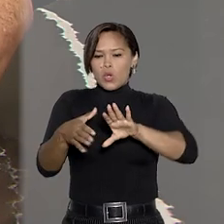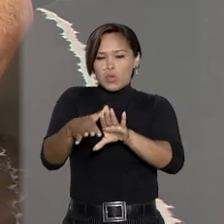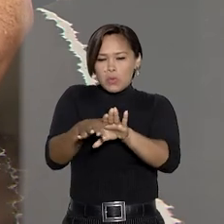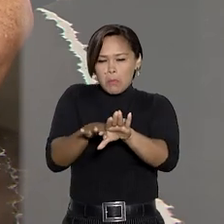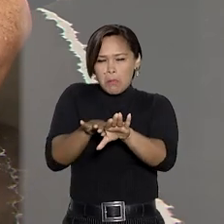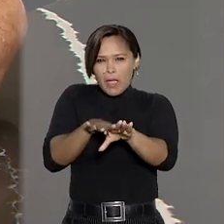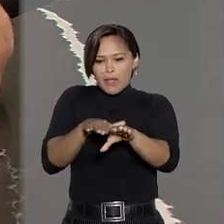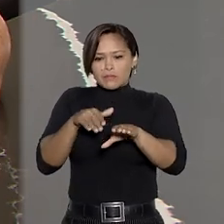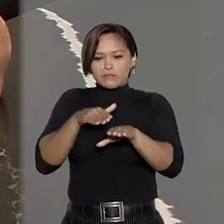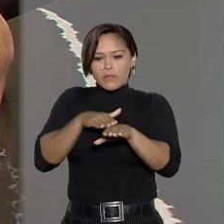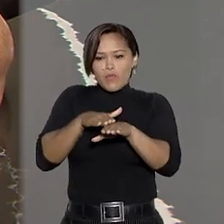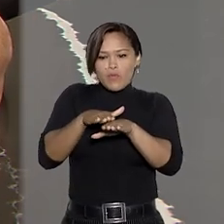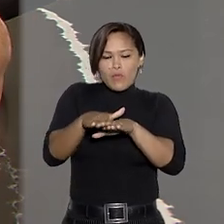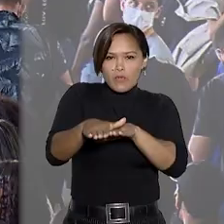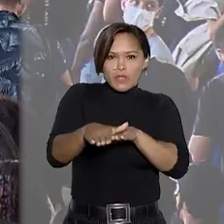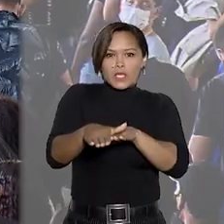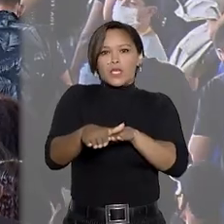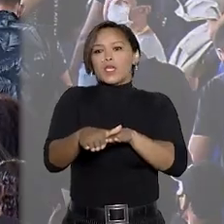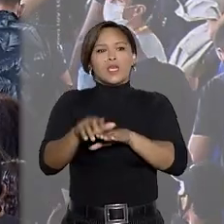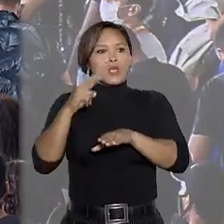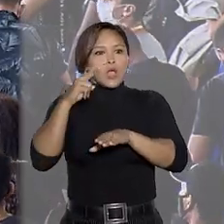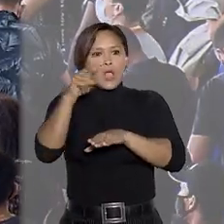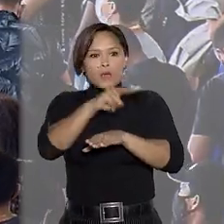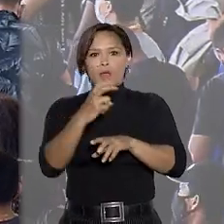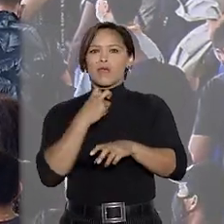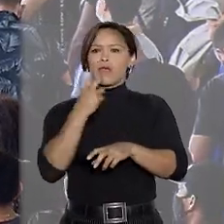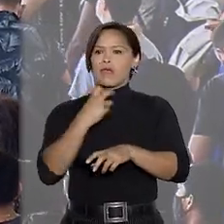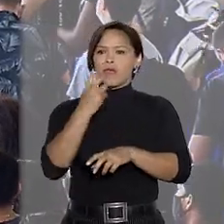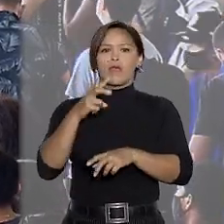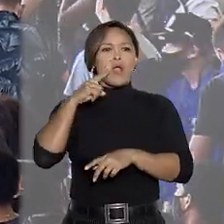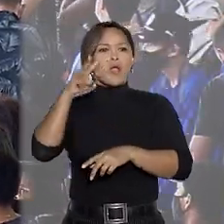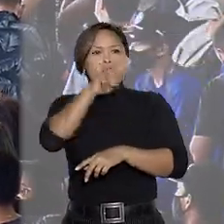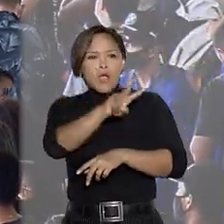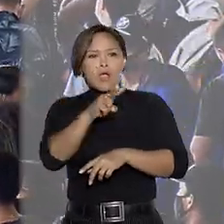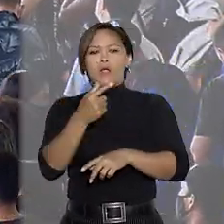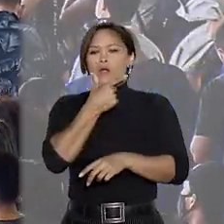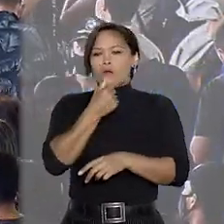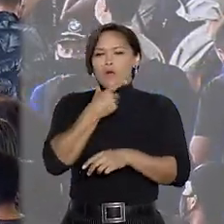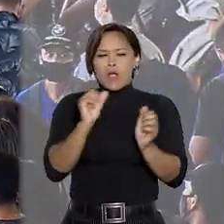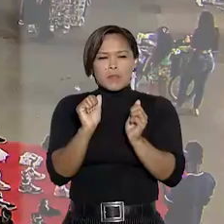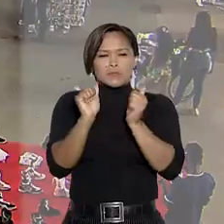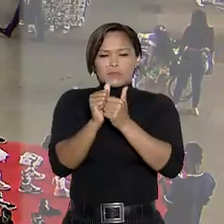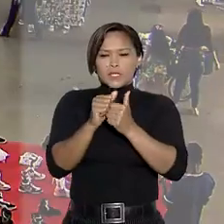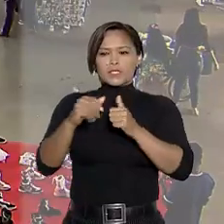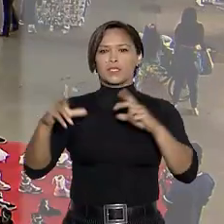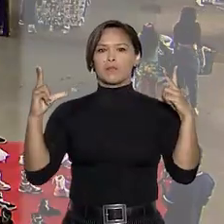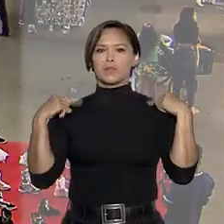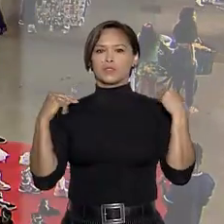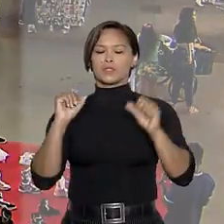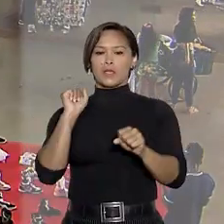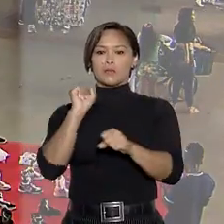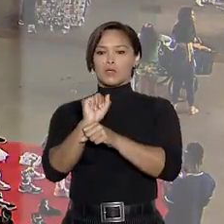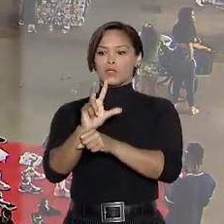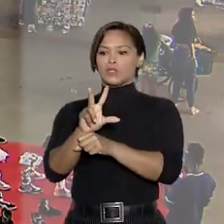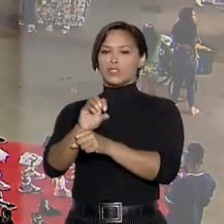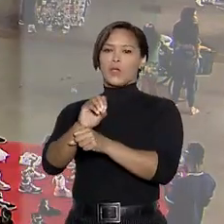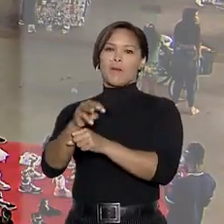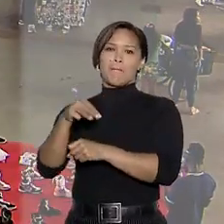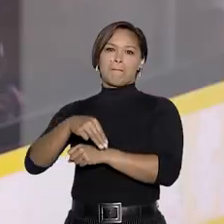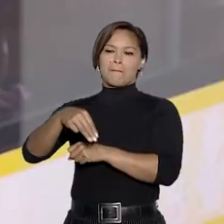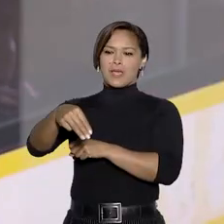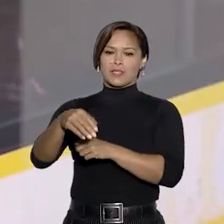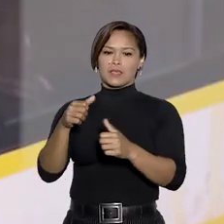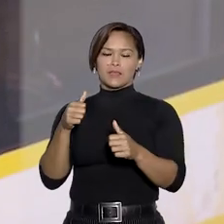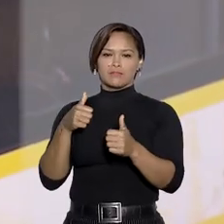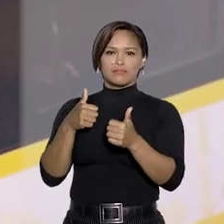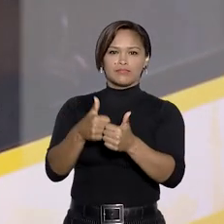arrastou no asfalto. O povo ficaram gritando, olha o homem está preso na porta. Aí o motorista, quando parou, a 50 metros, que ele